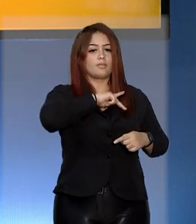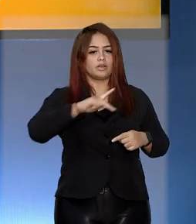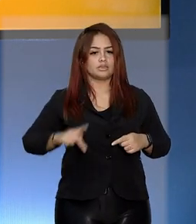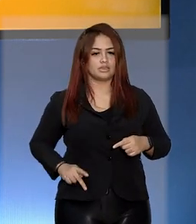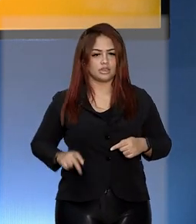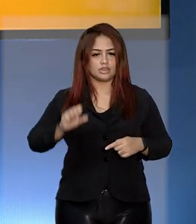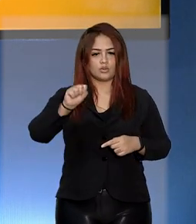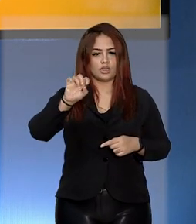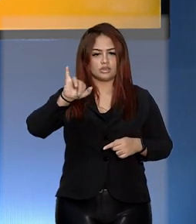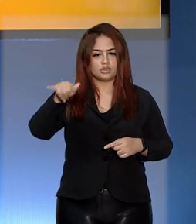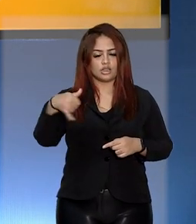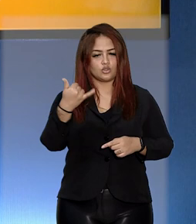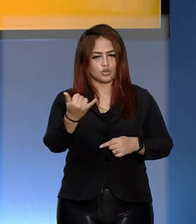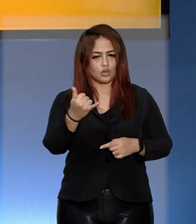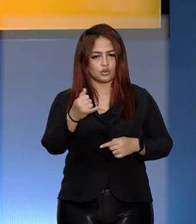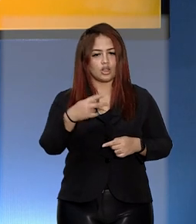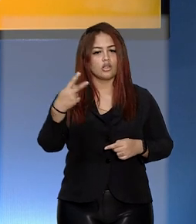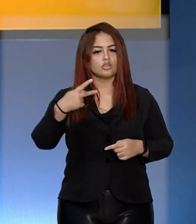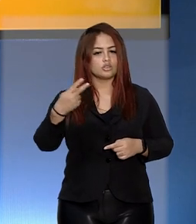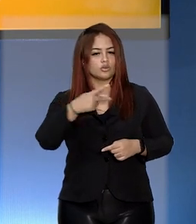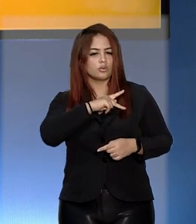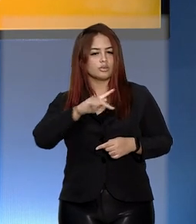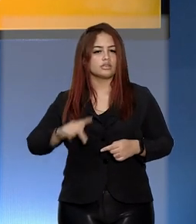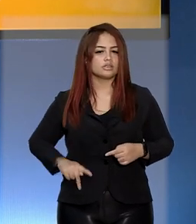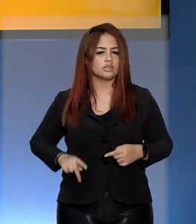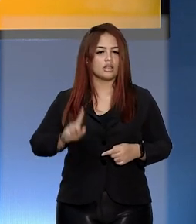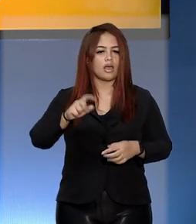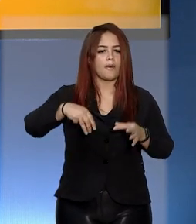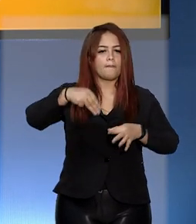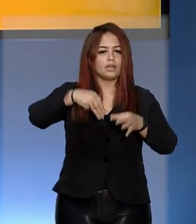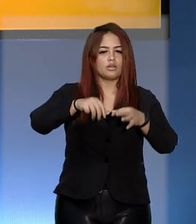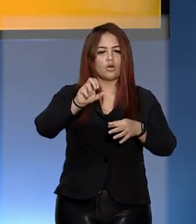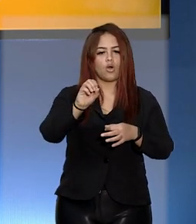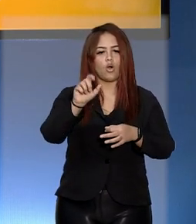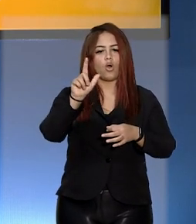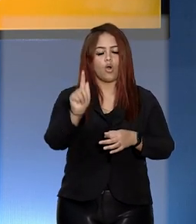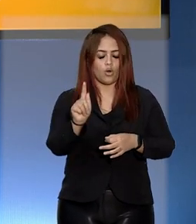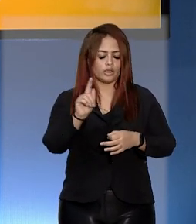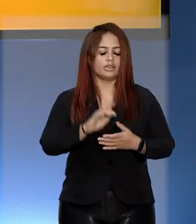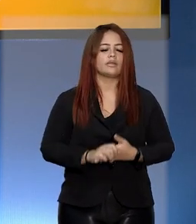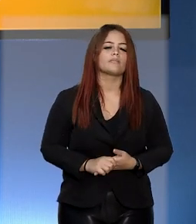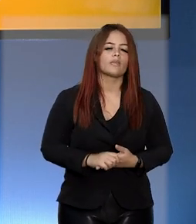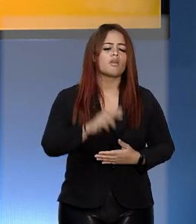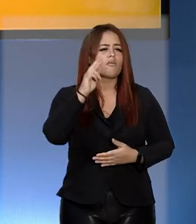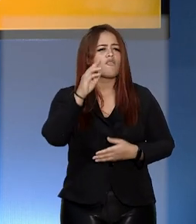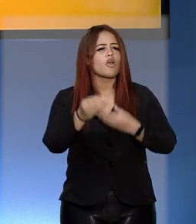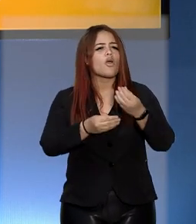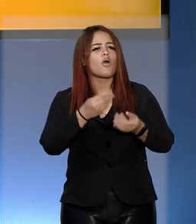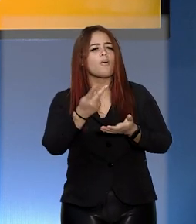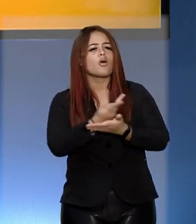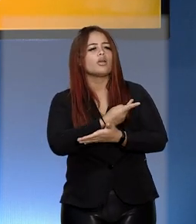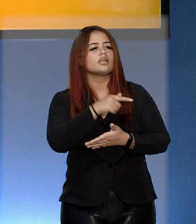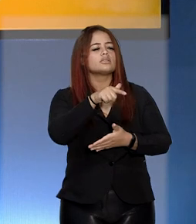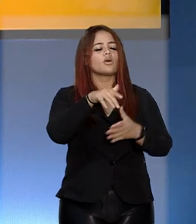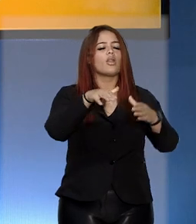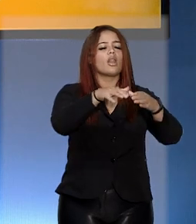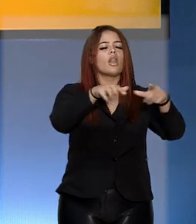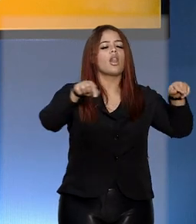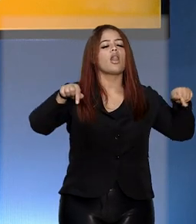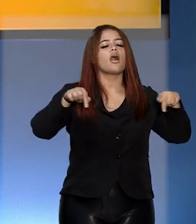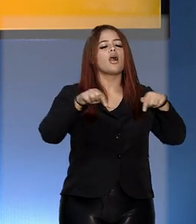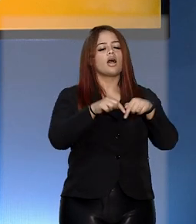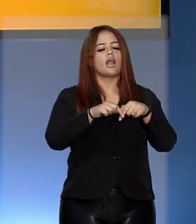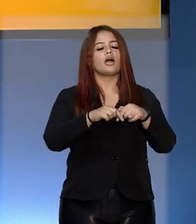STJ. O vice-presidente será o ministro Og Fernandes. Vamos ver como foi a sessão do pleno que elegeu os